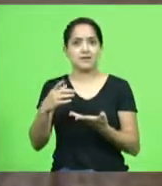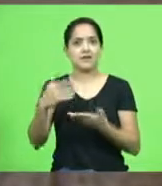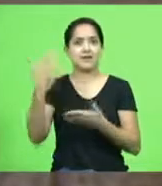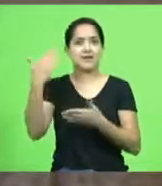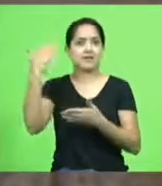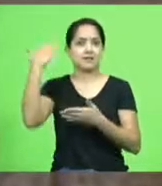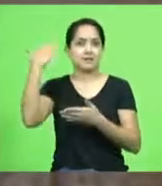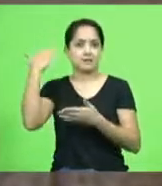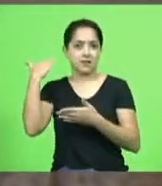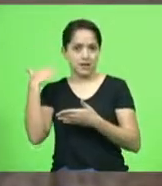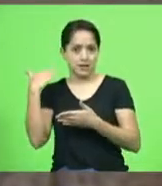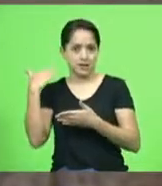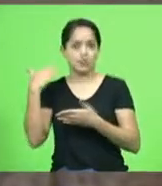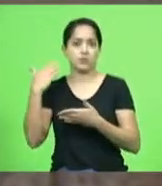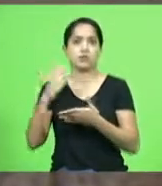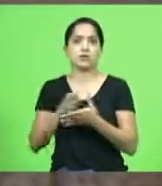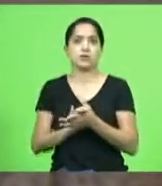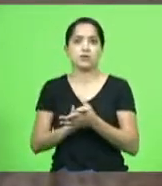do Hugo Chaves